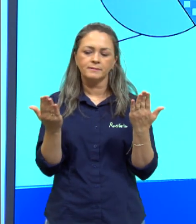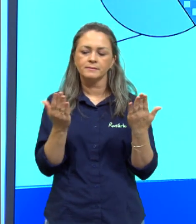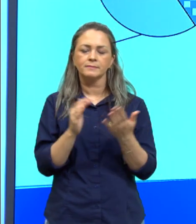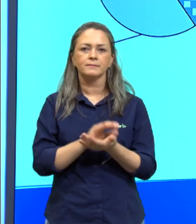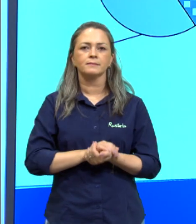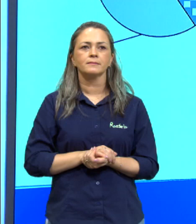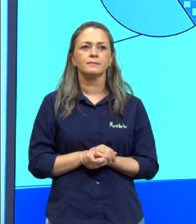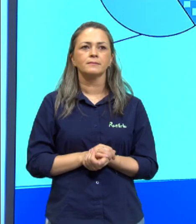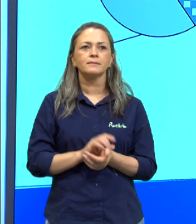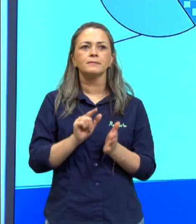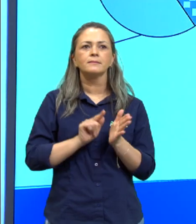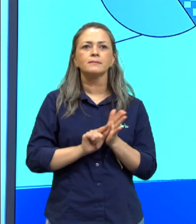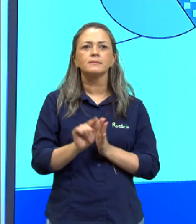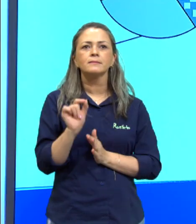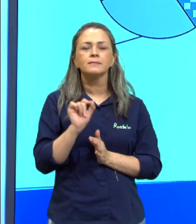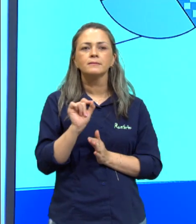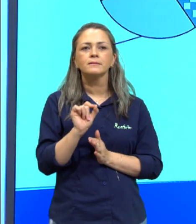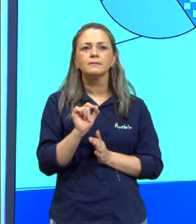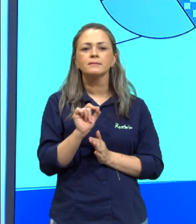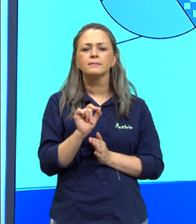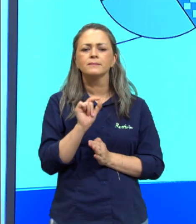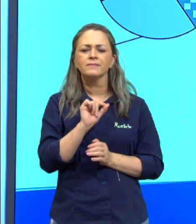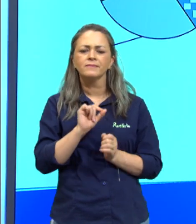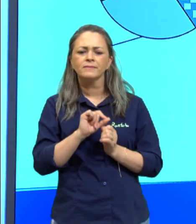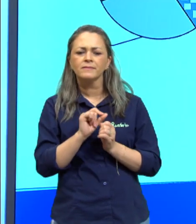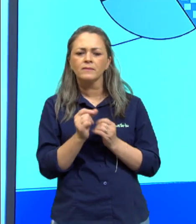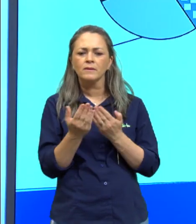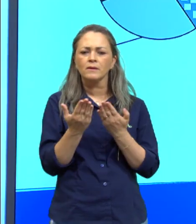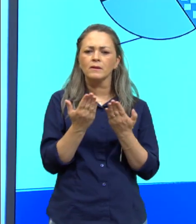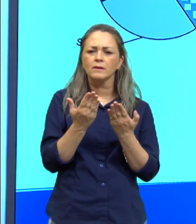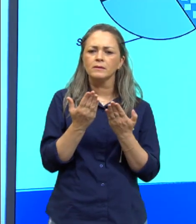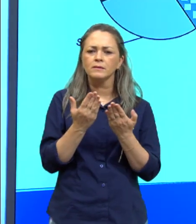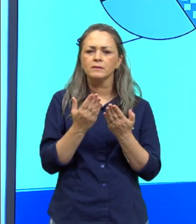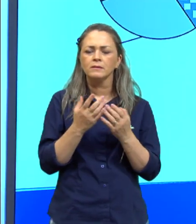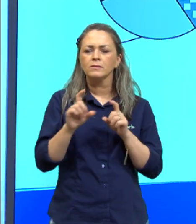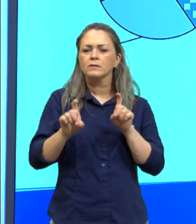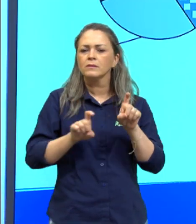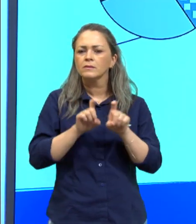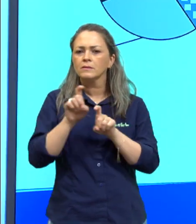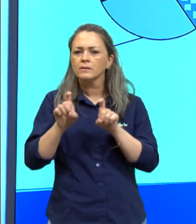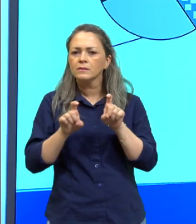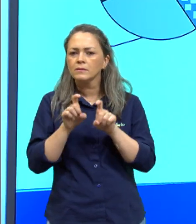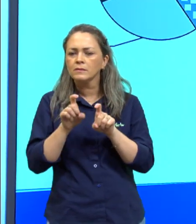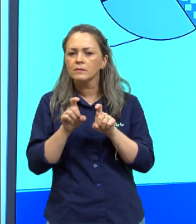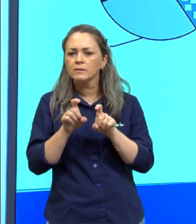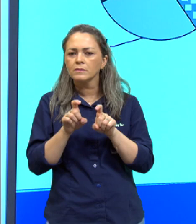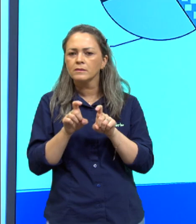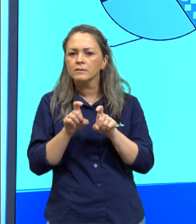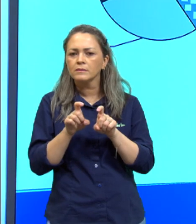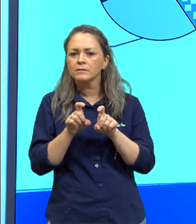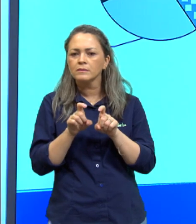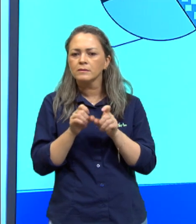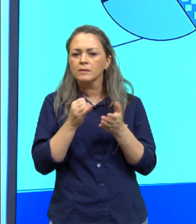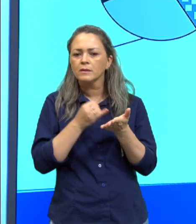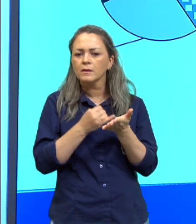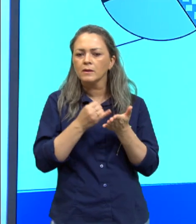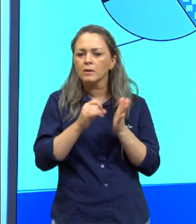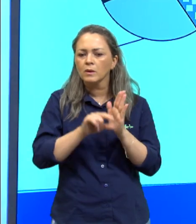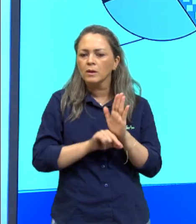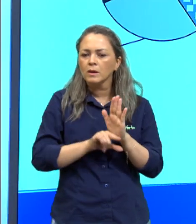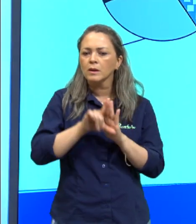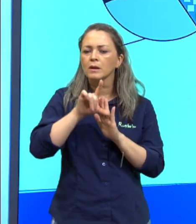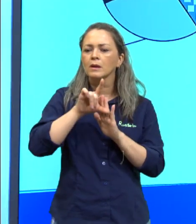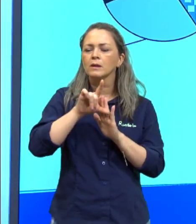pergunta é, analisando os gráficos do computador, a maior taxa de aumento